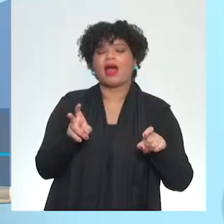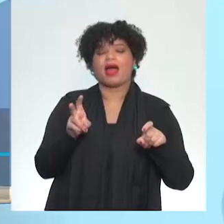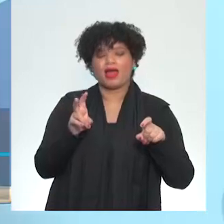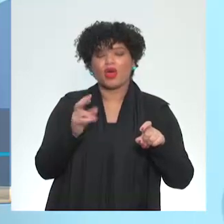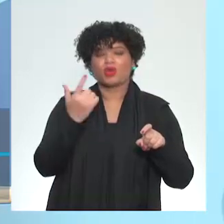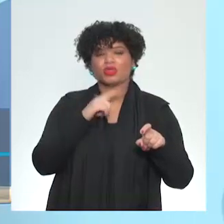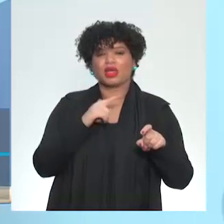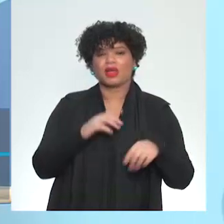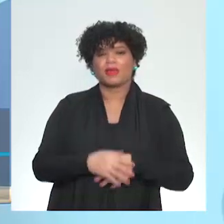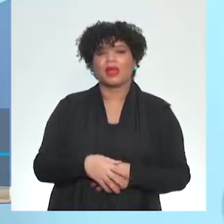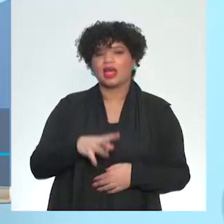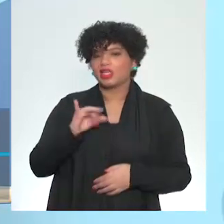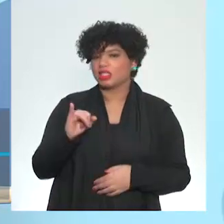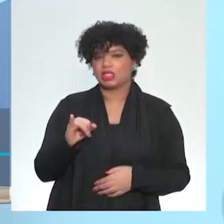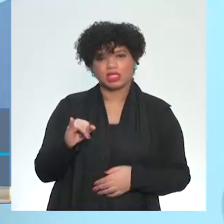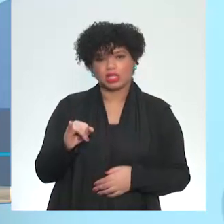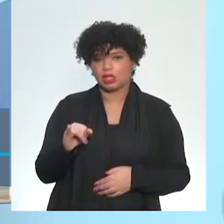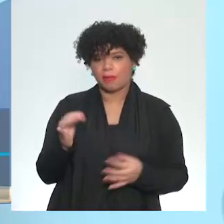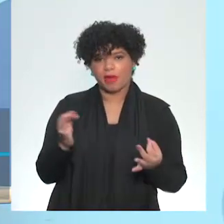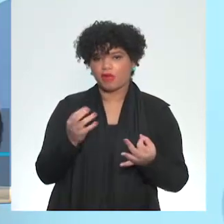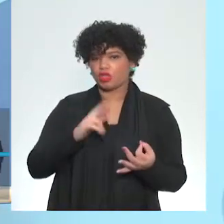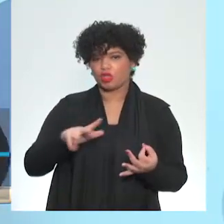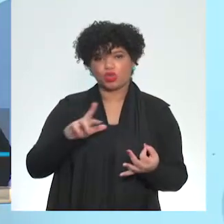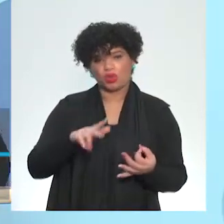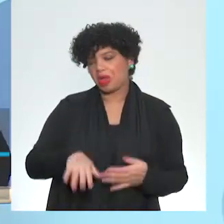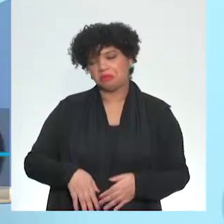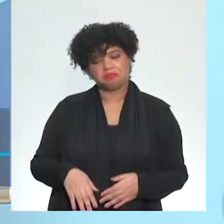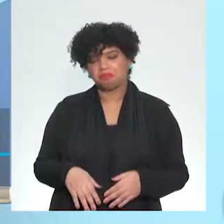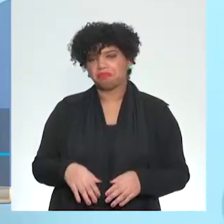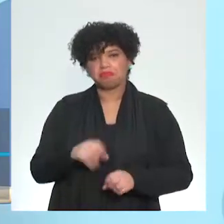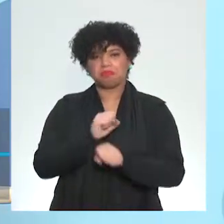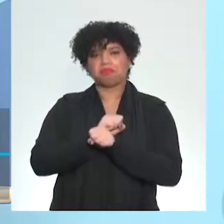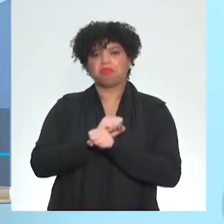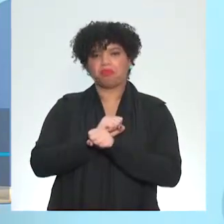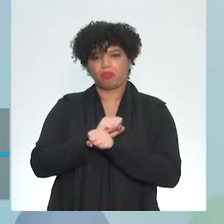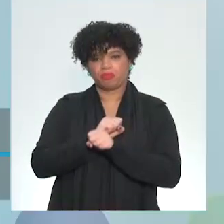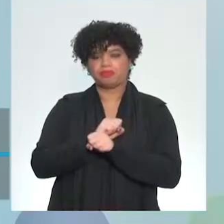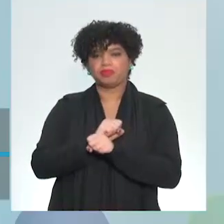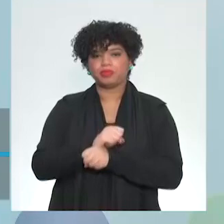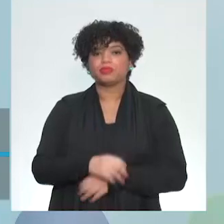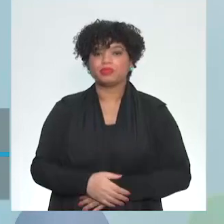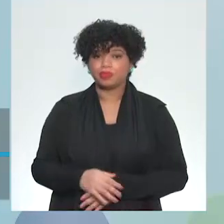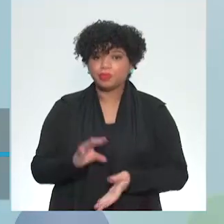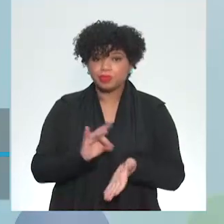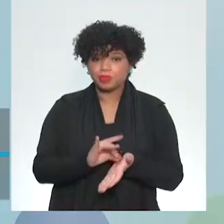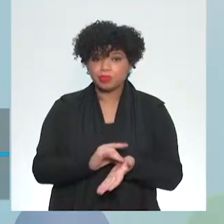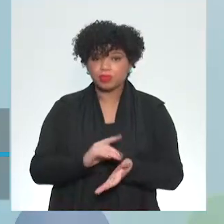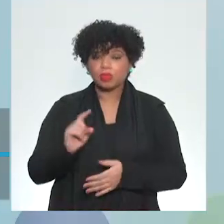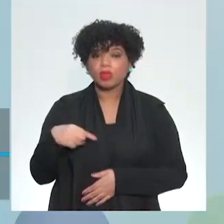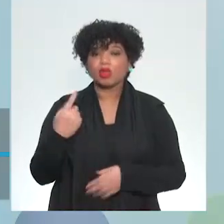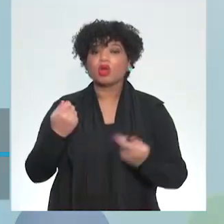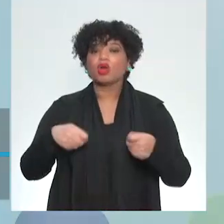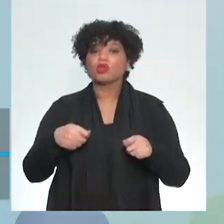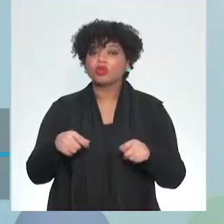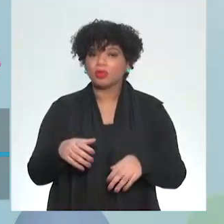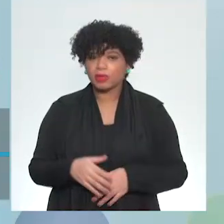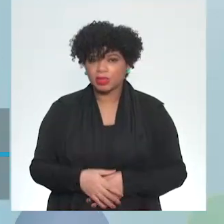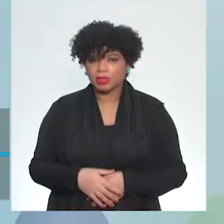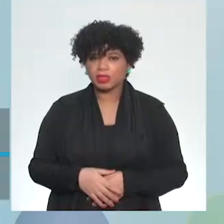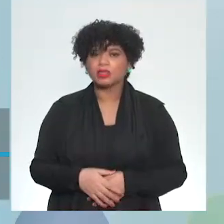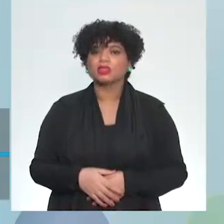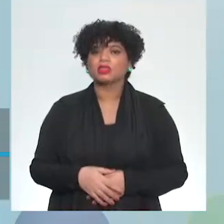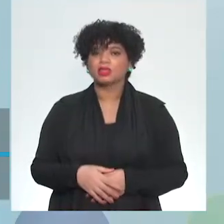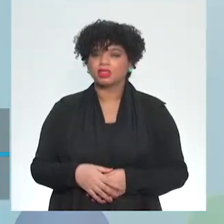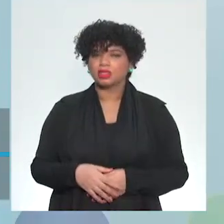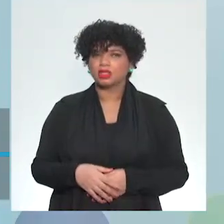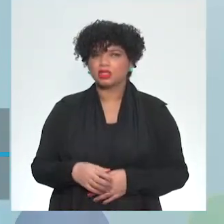vai parar e vai falar, desisto, vai você sozinha que eu fico por aqui. Exatamente, por isso a gente precisa ser preciso,